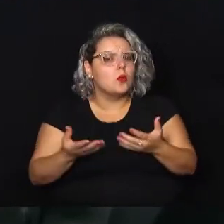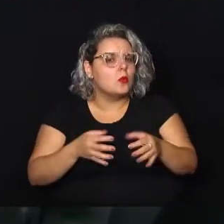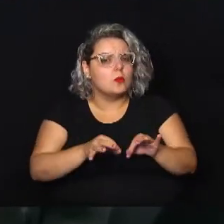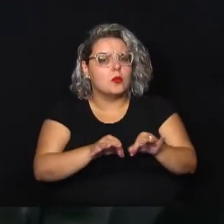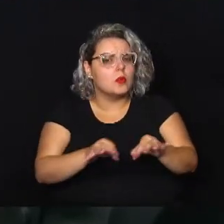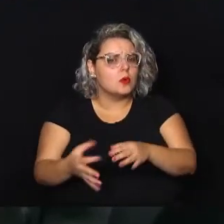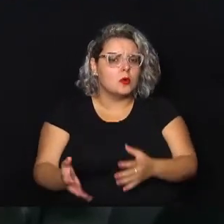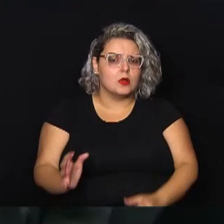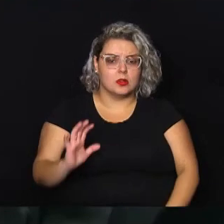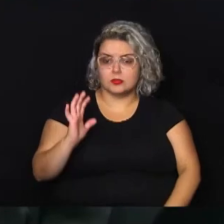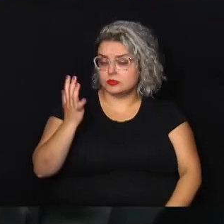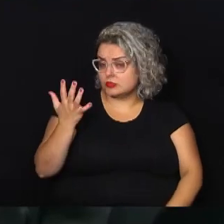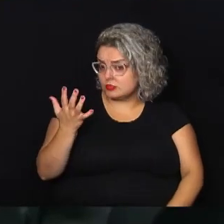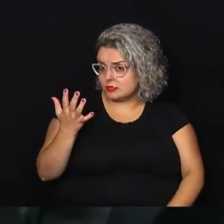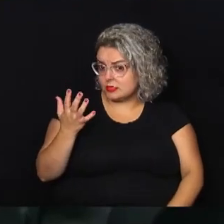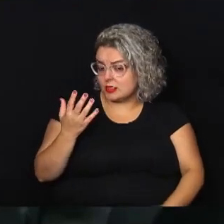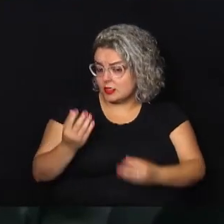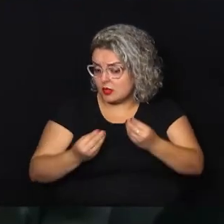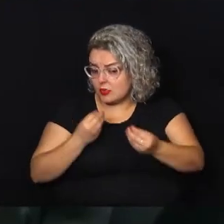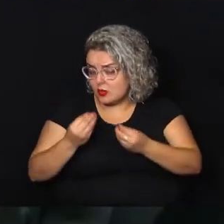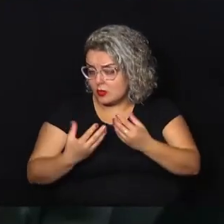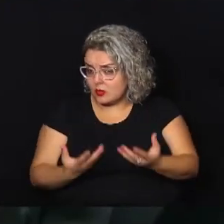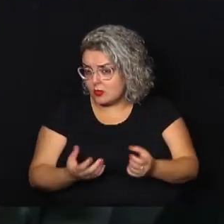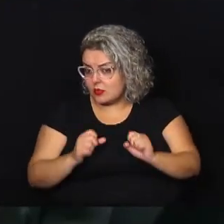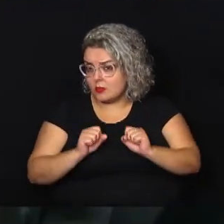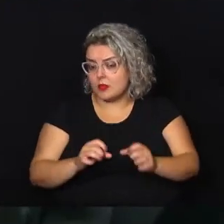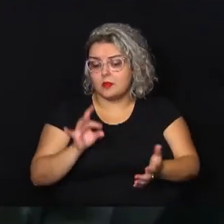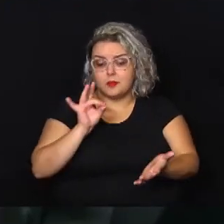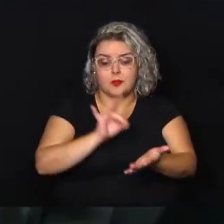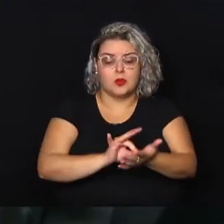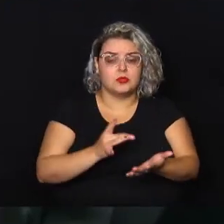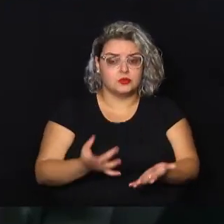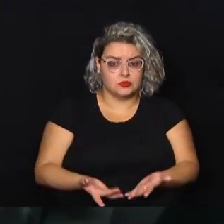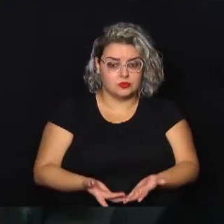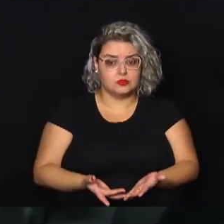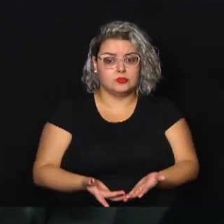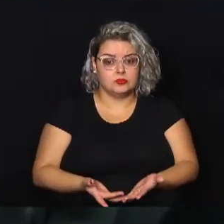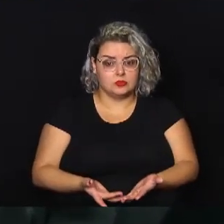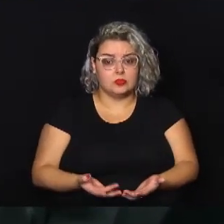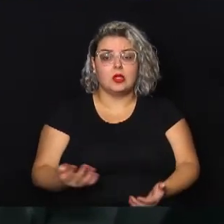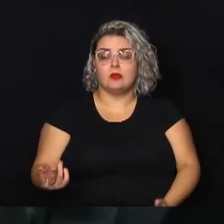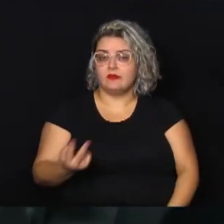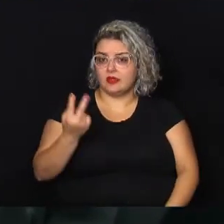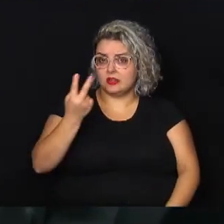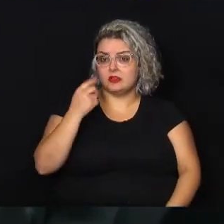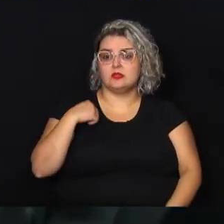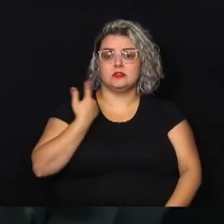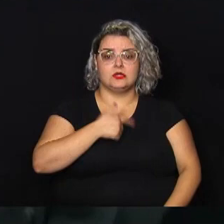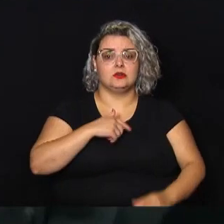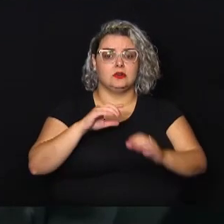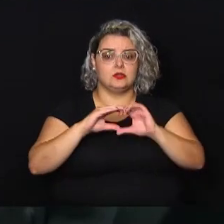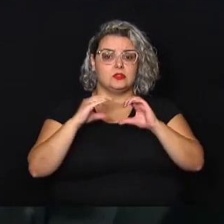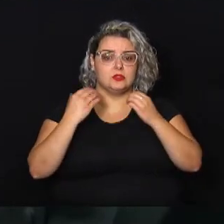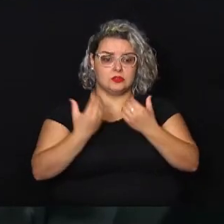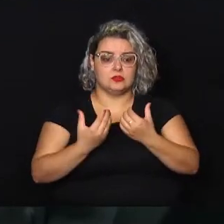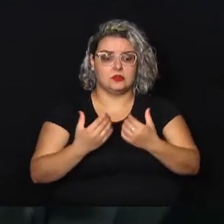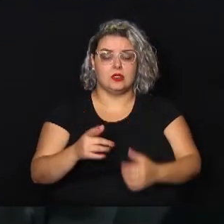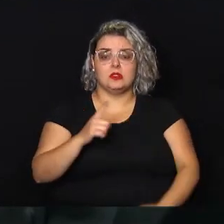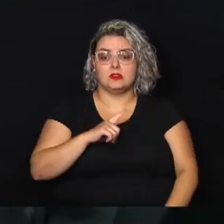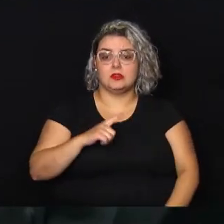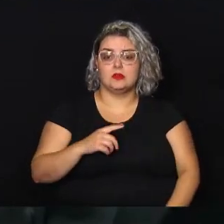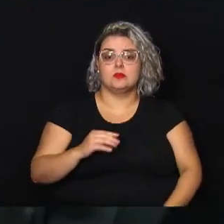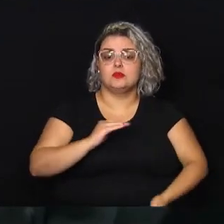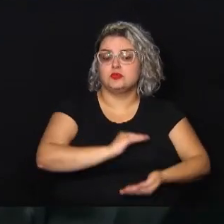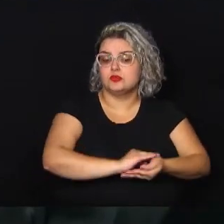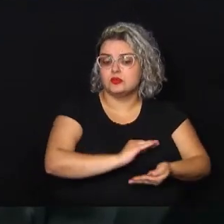evento, como que a gente pode, de fato, valorizar a nossa comunidade. A gente tem o Fundo de Valoração da Comunidade